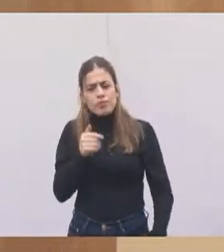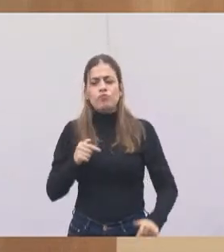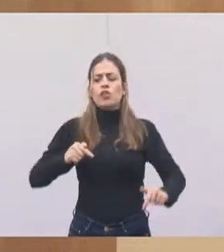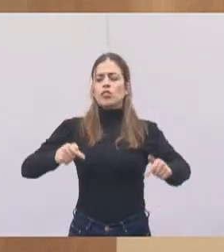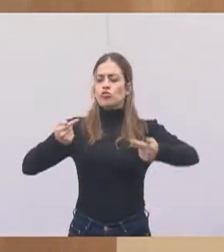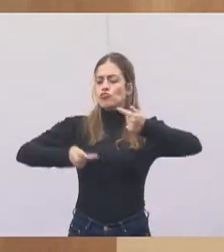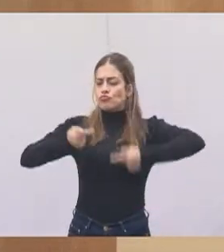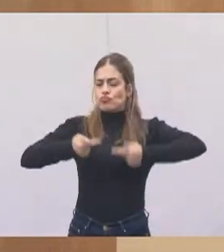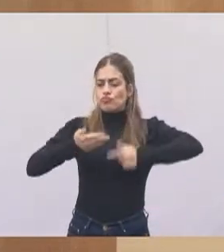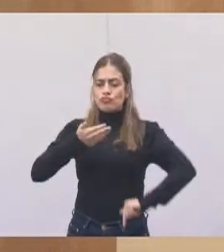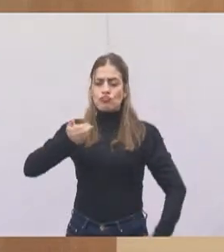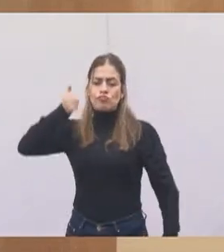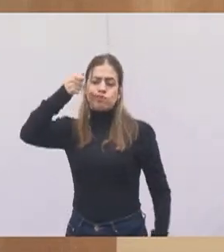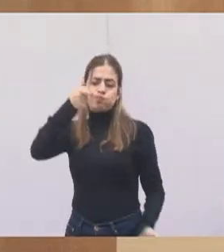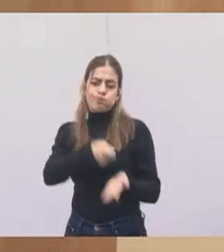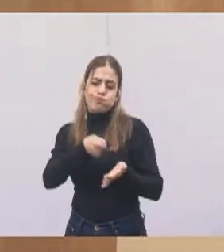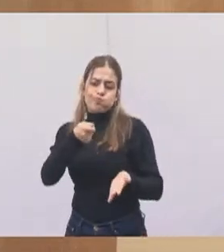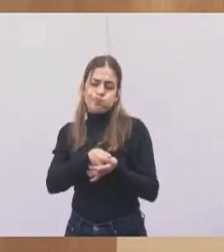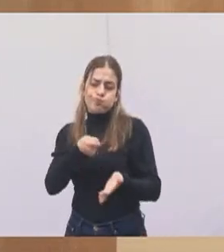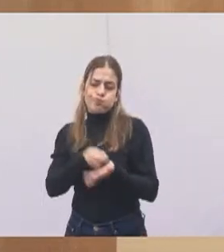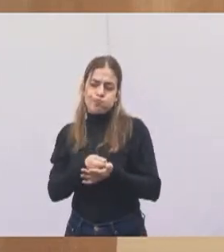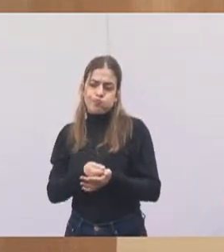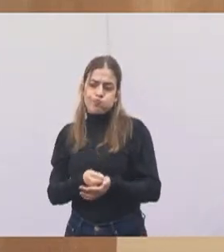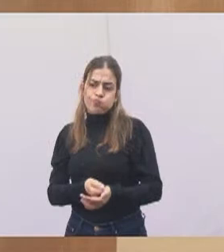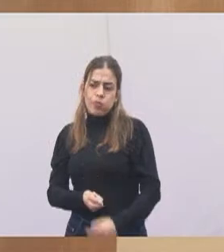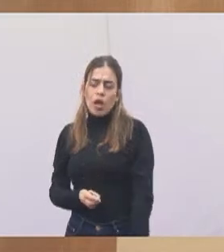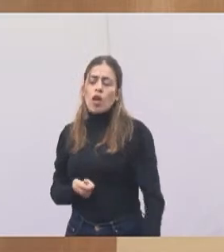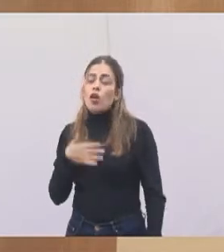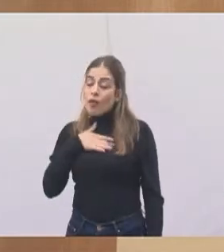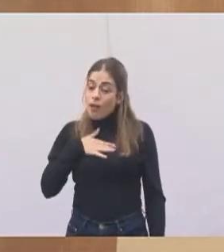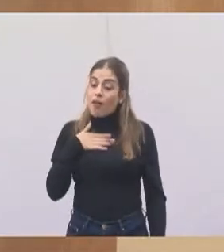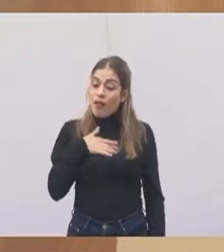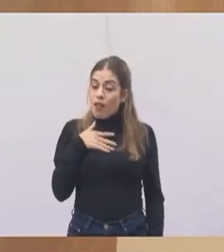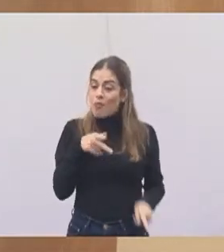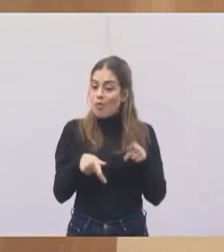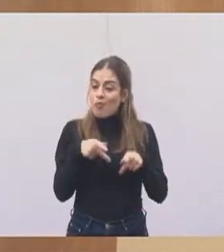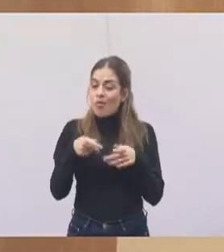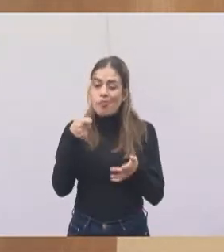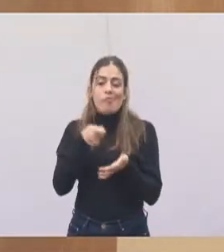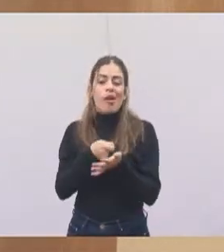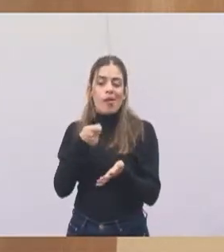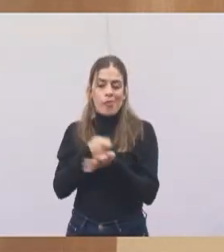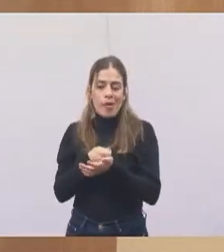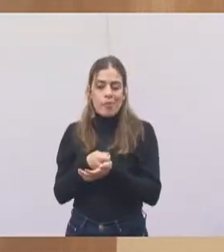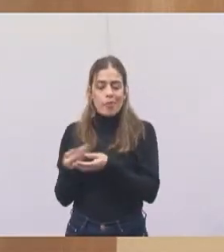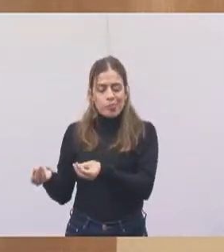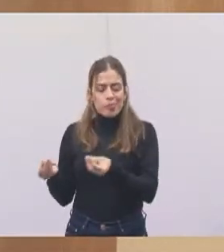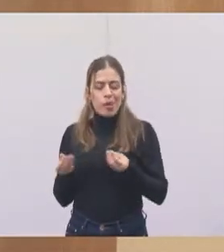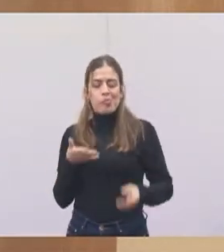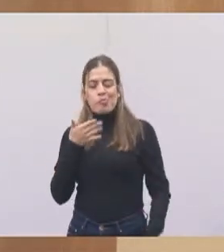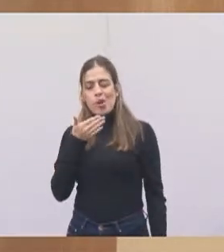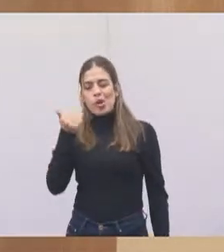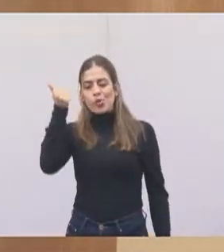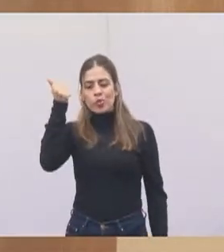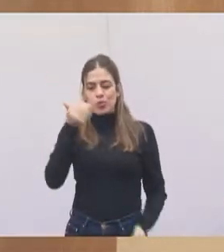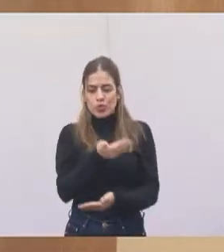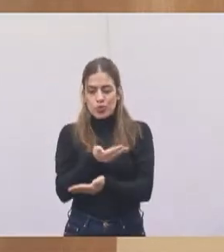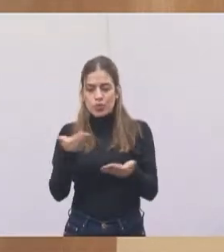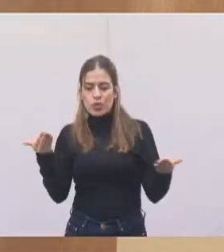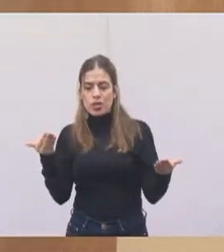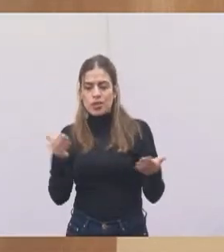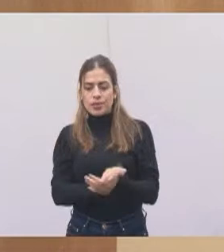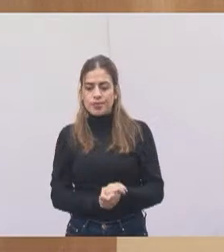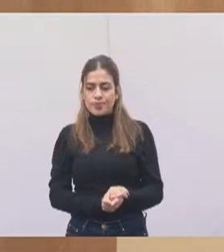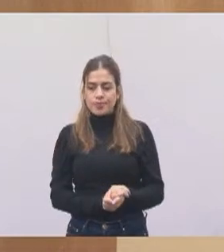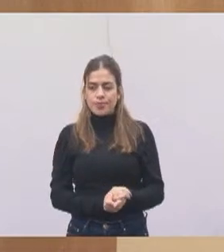melhorias e cobrar também da gente, porque eu sou um vereador que eu gosto que a população cobre para que a gente possa levar melhorias para vocês. Então, Bandeira Branca,